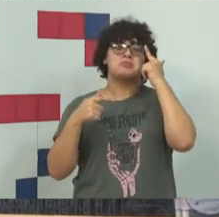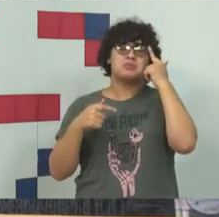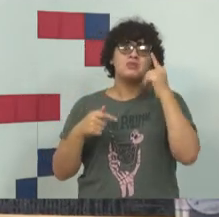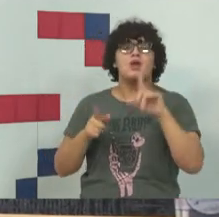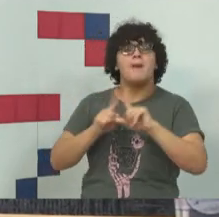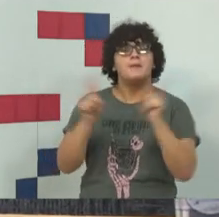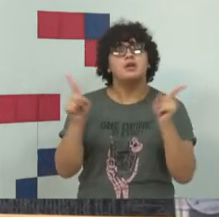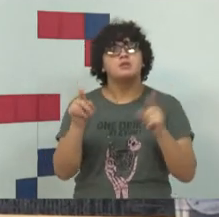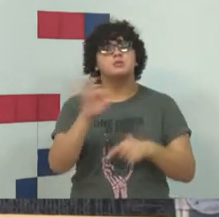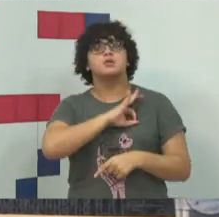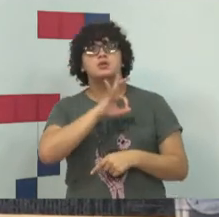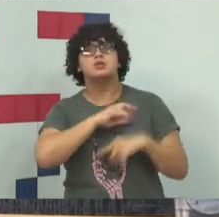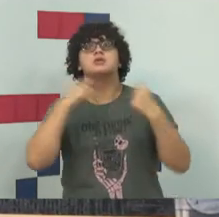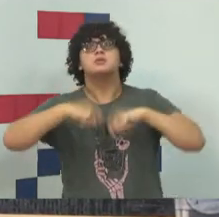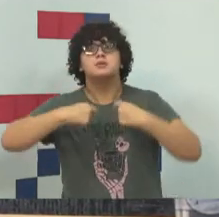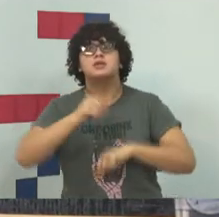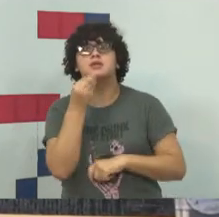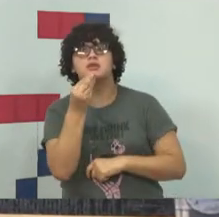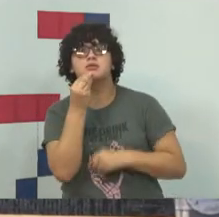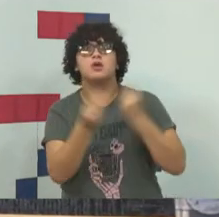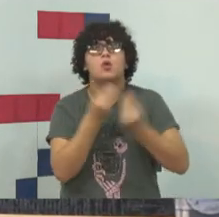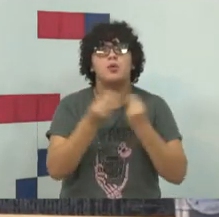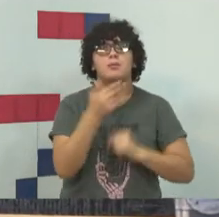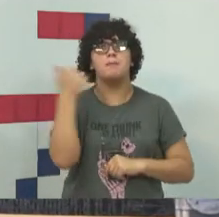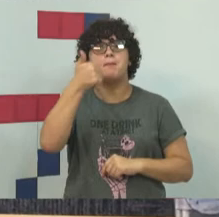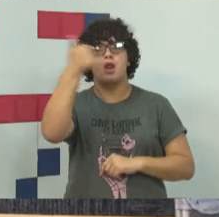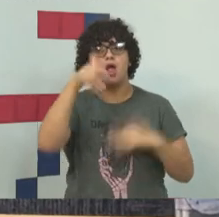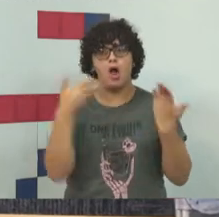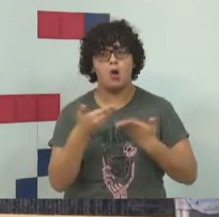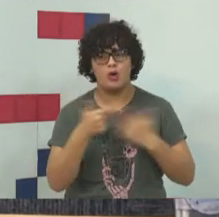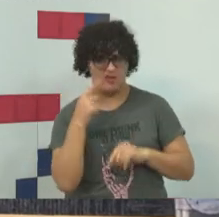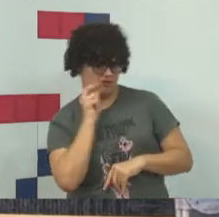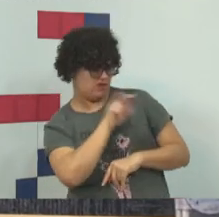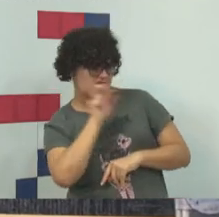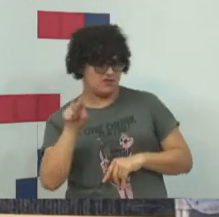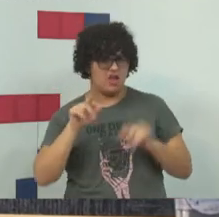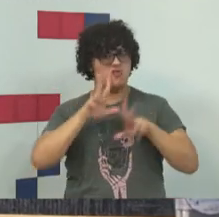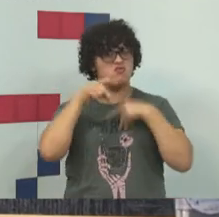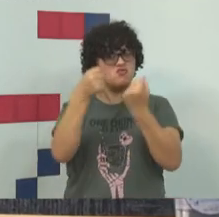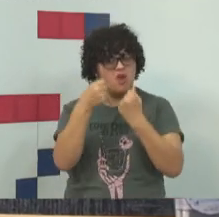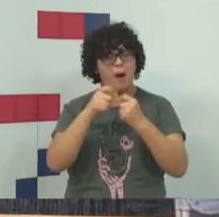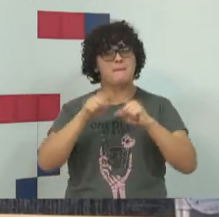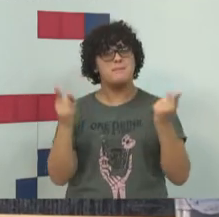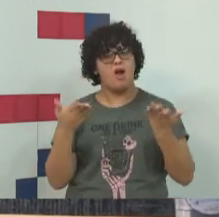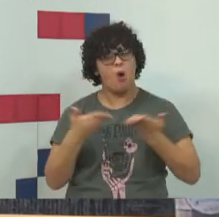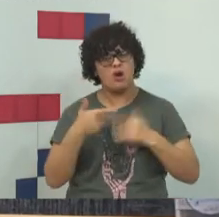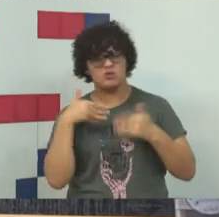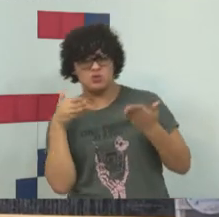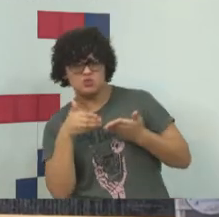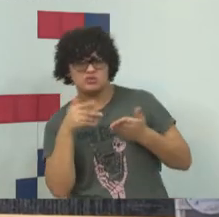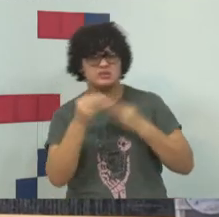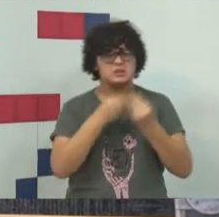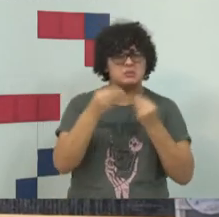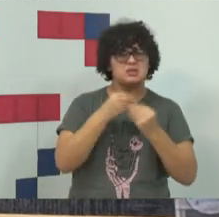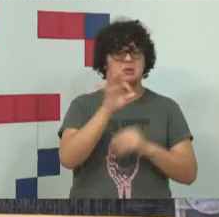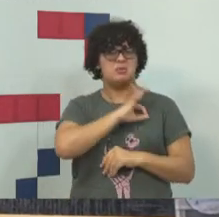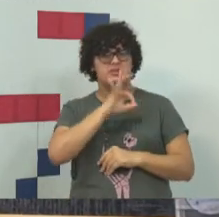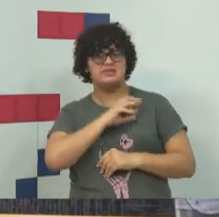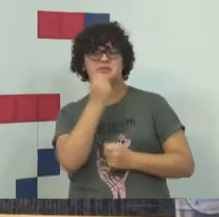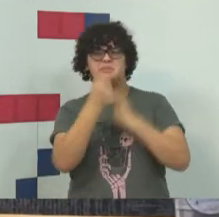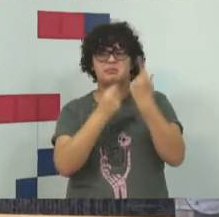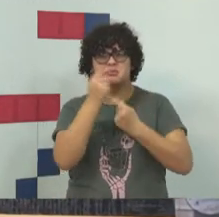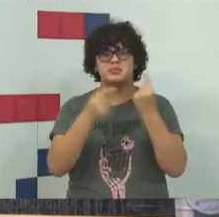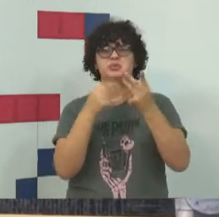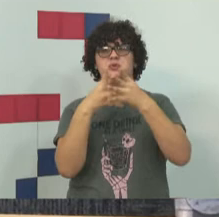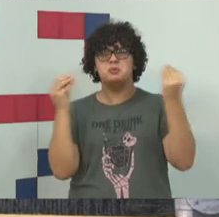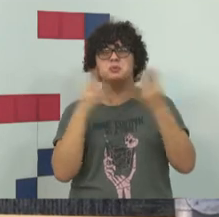Mas a polícia tem tentado melhorar, eu vejo os esforços, mas hoje eu tenho que dizer, a polícia está se desaparelhando